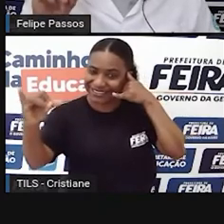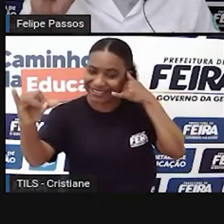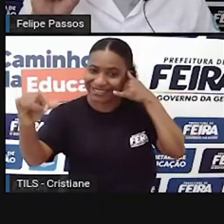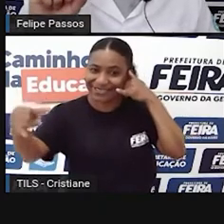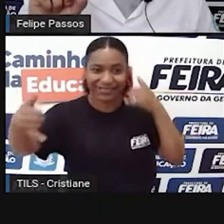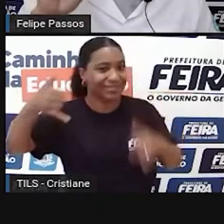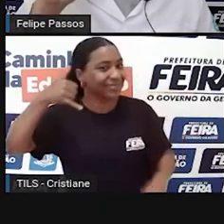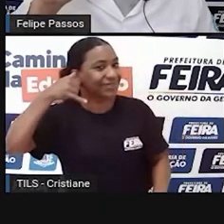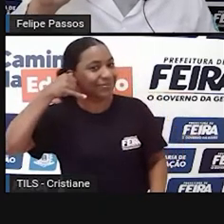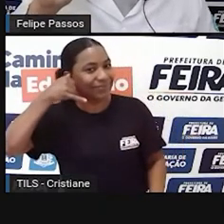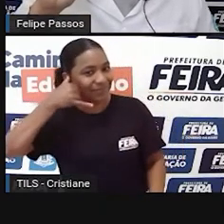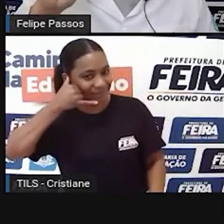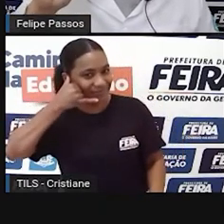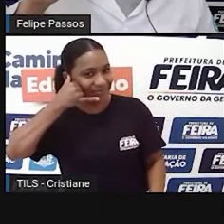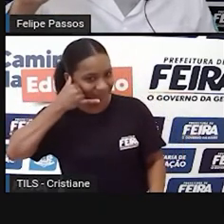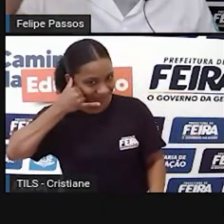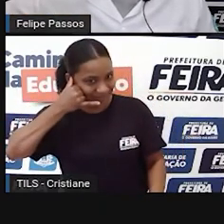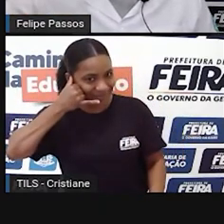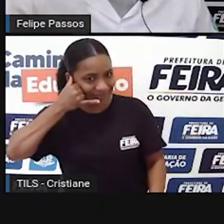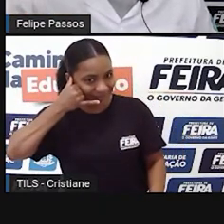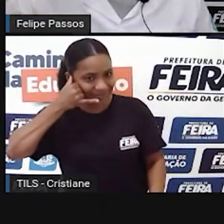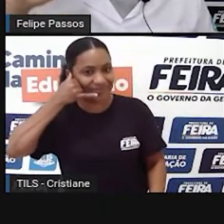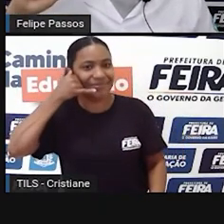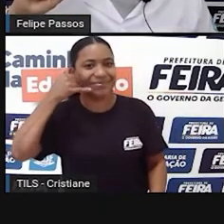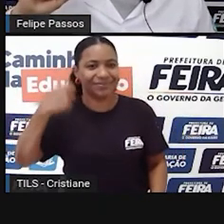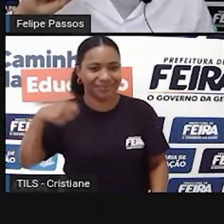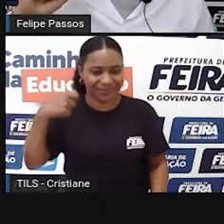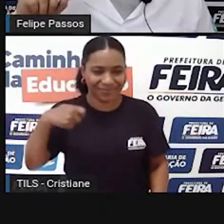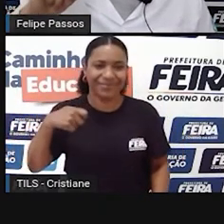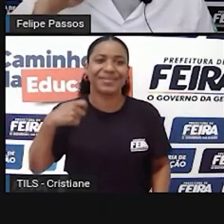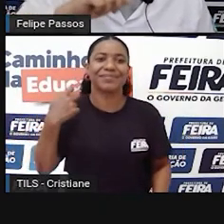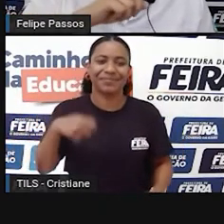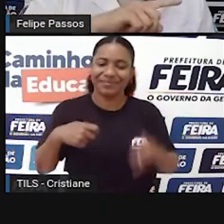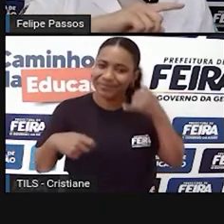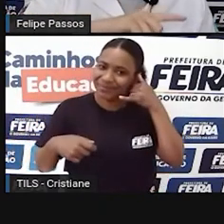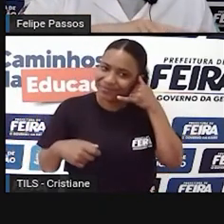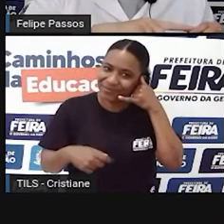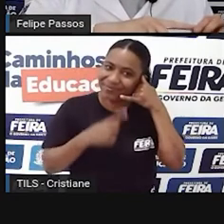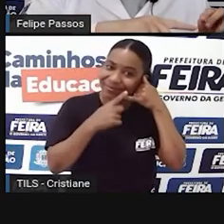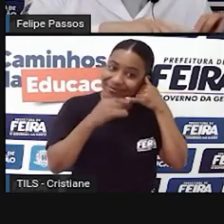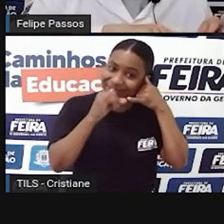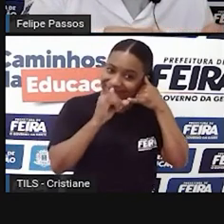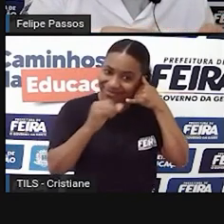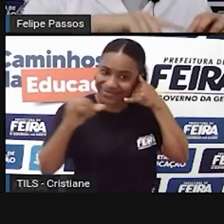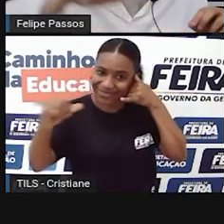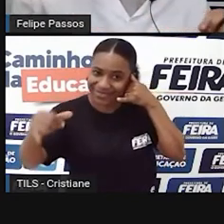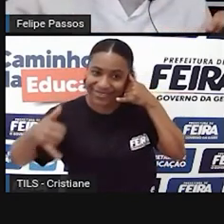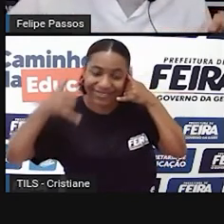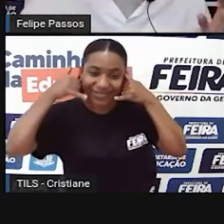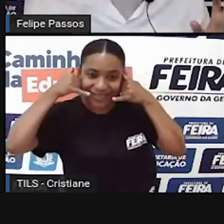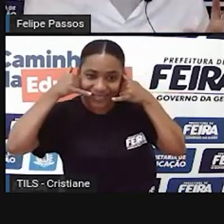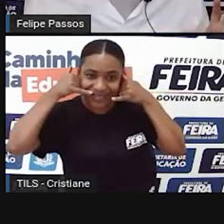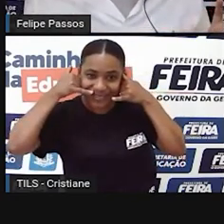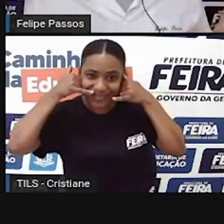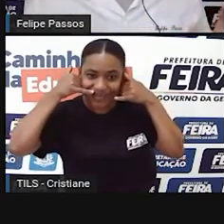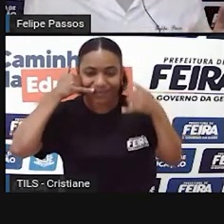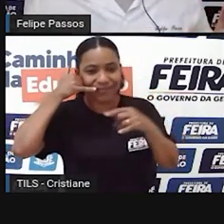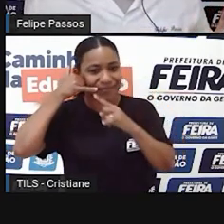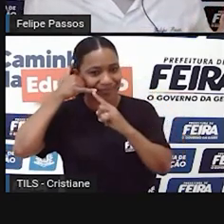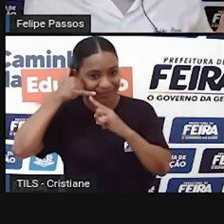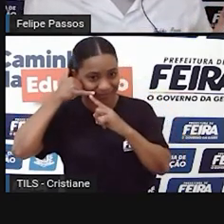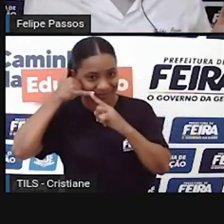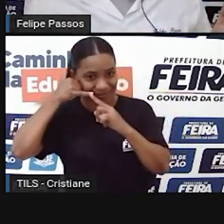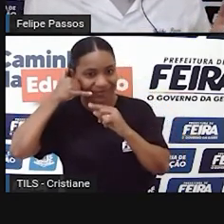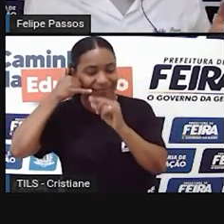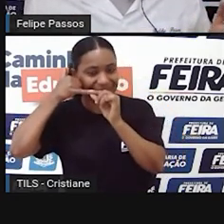Então alguém tinha que ir lá, desplugar um fio e plugar outro fio para uma pessoa de Feira de Santana conversar com uma de Salvador,